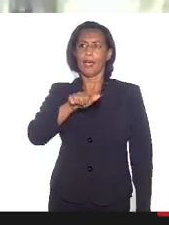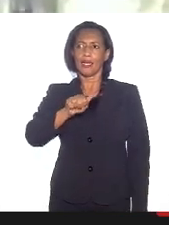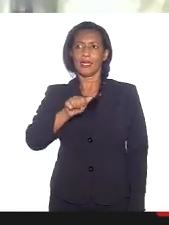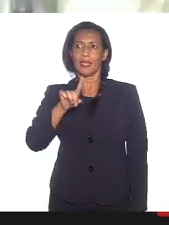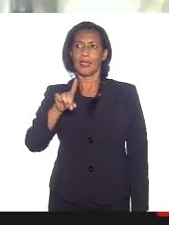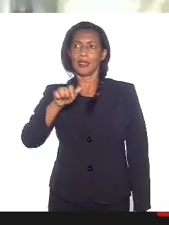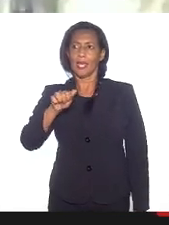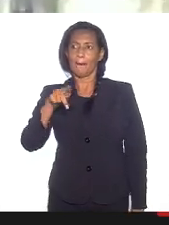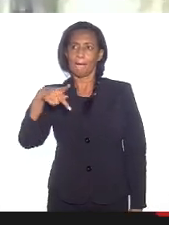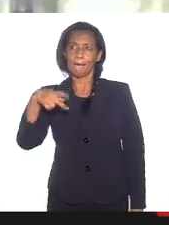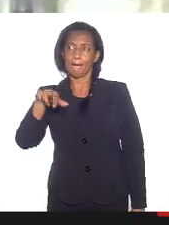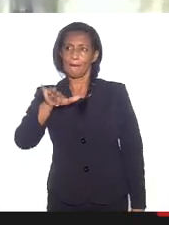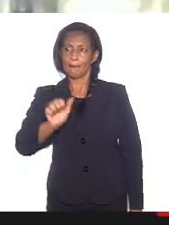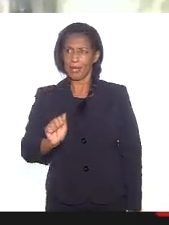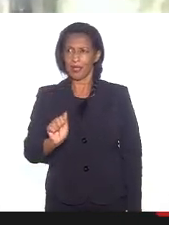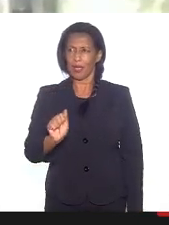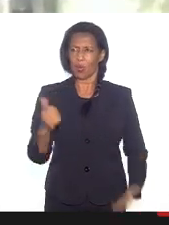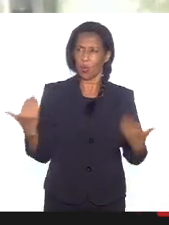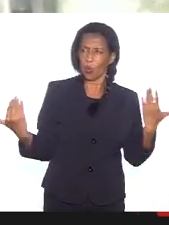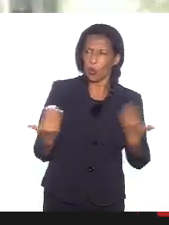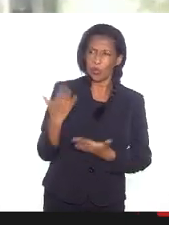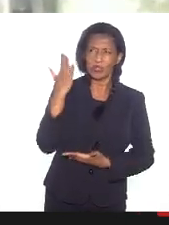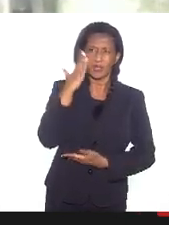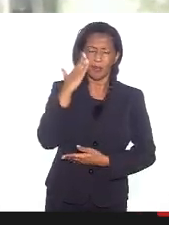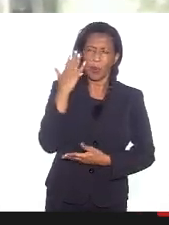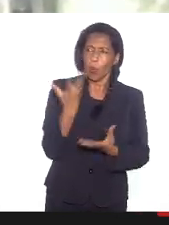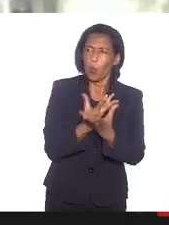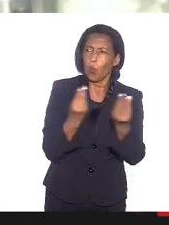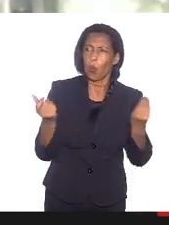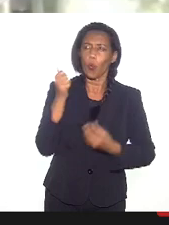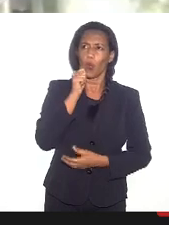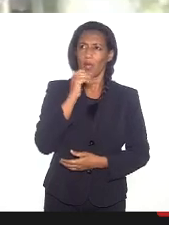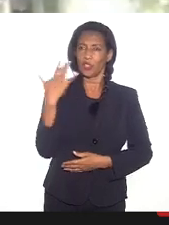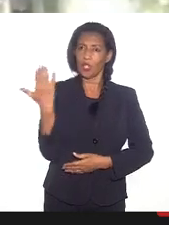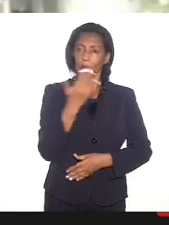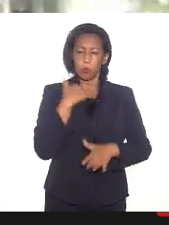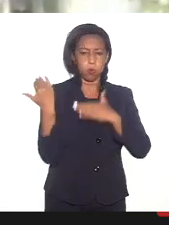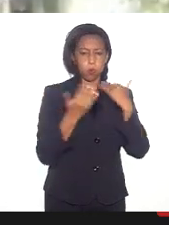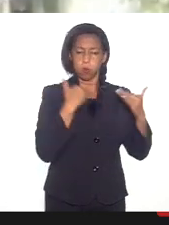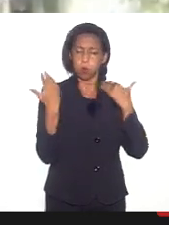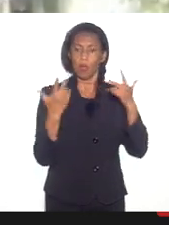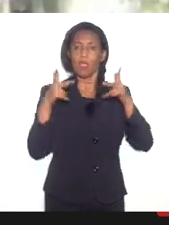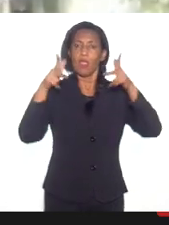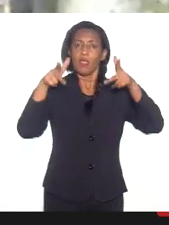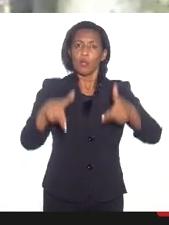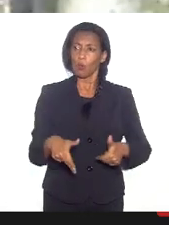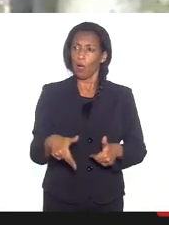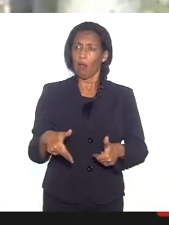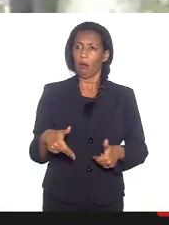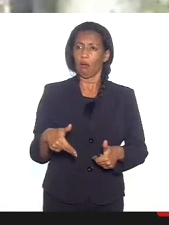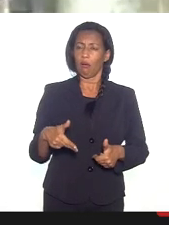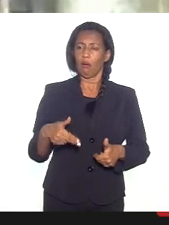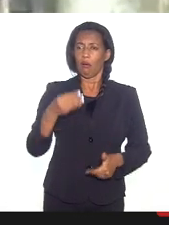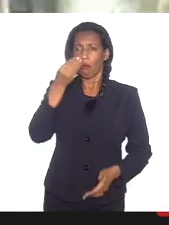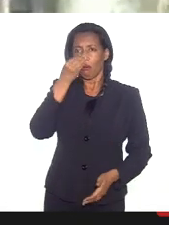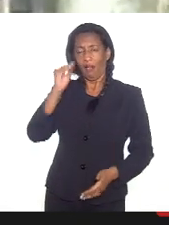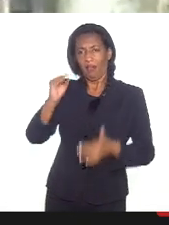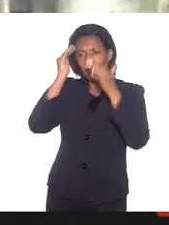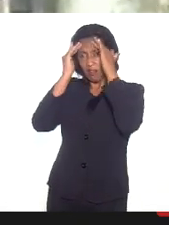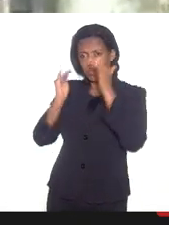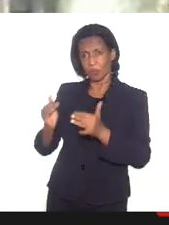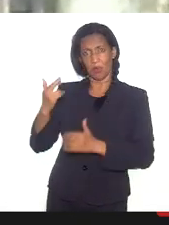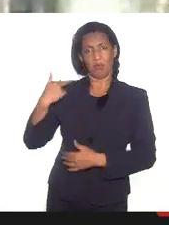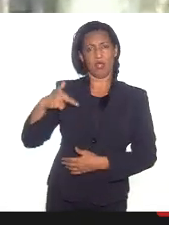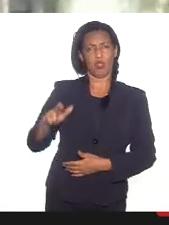mulheres são assassinadas. Mas eu não vou me calar. Eu vou continuar falando, assim como o racismo religioso. Nossas casas estão sendo